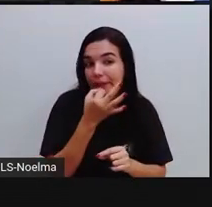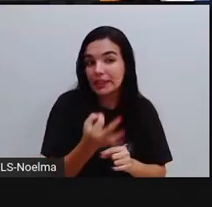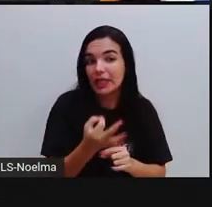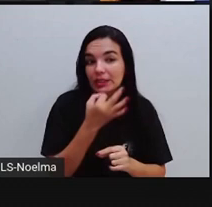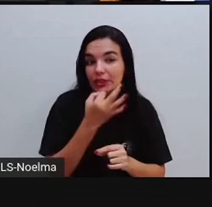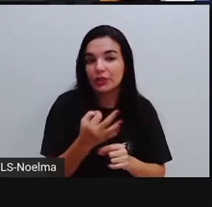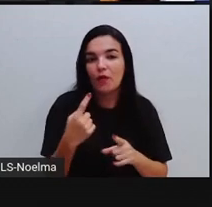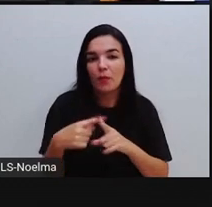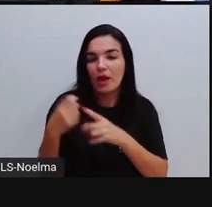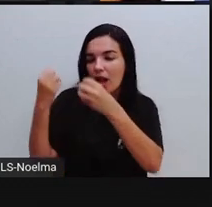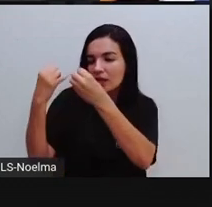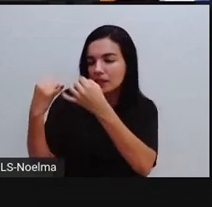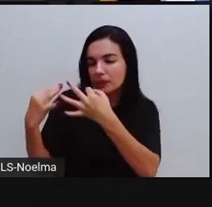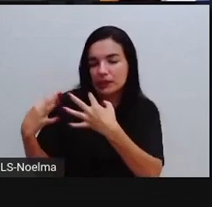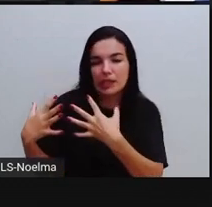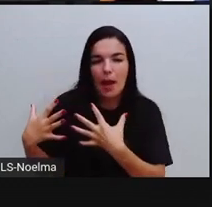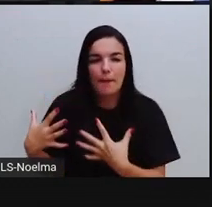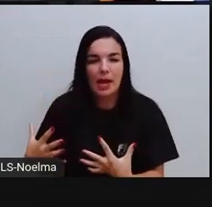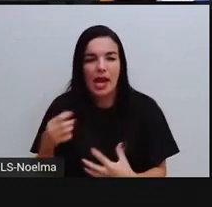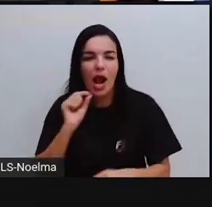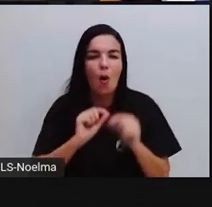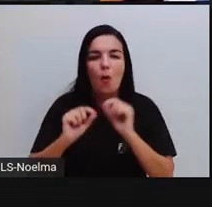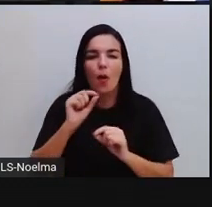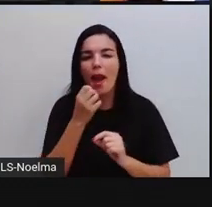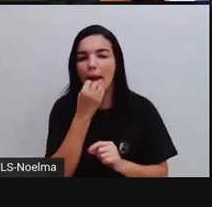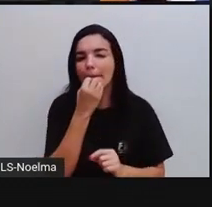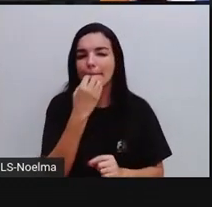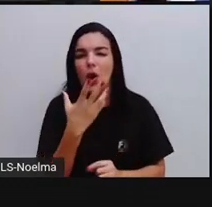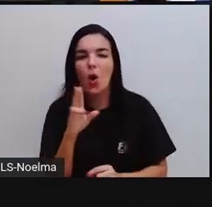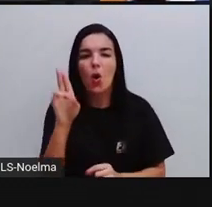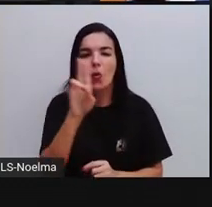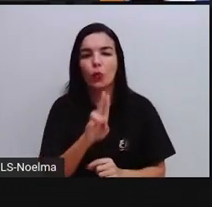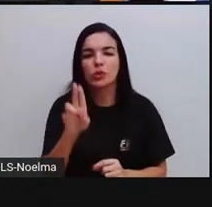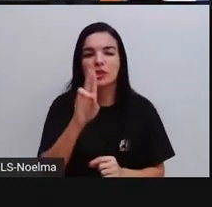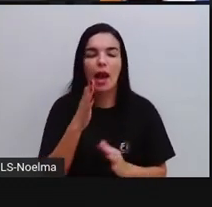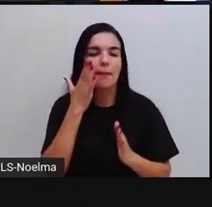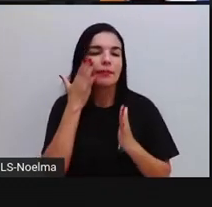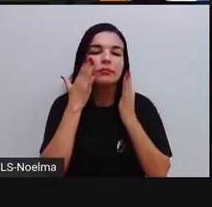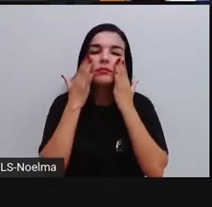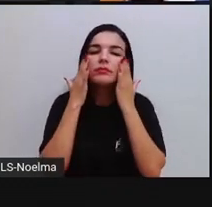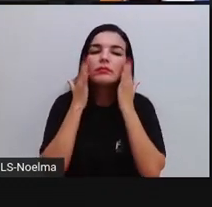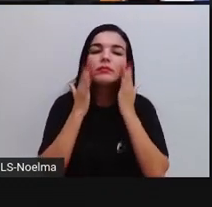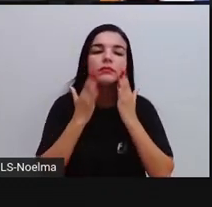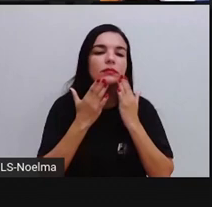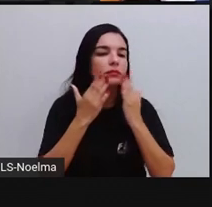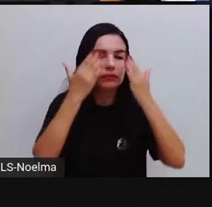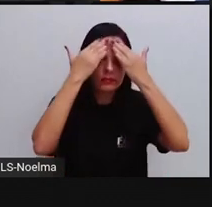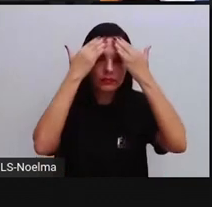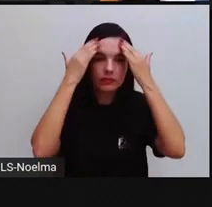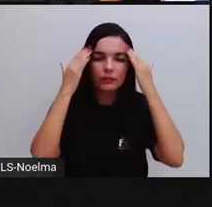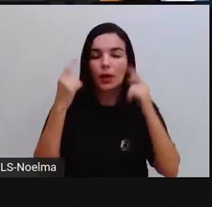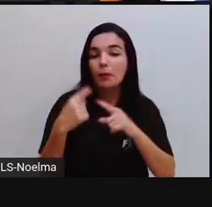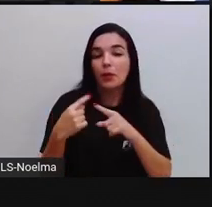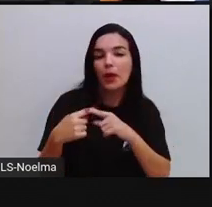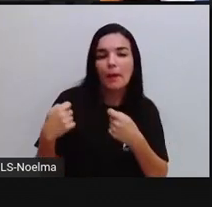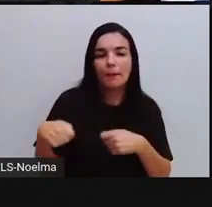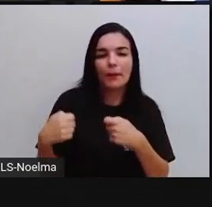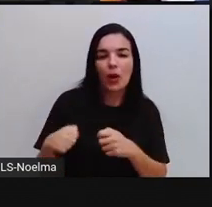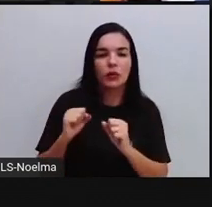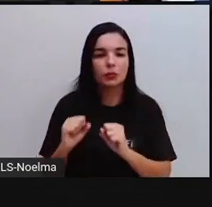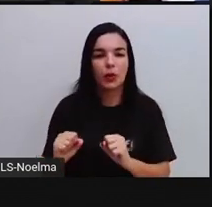é a explicação, né? Que seria a justificativa do porquê que a gente deveria comprar esse produto.